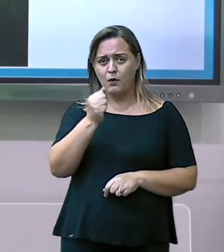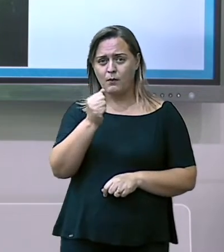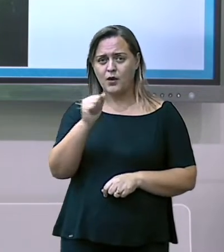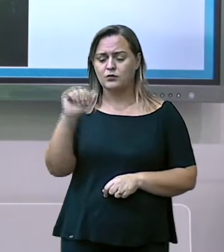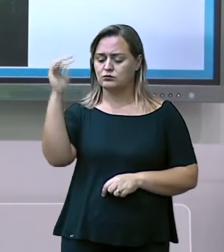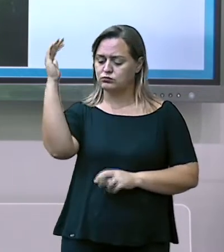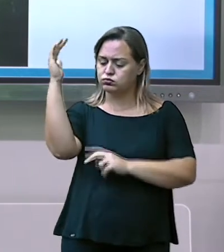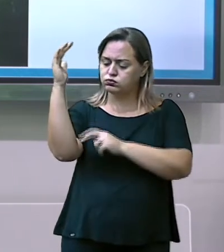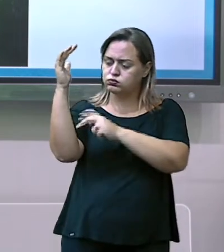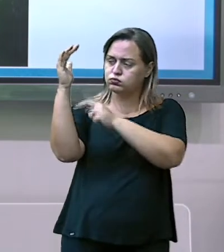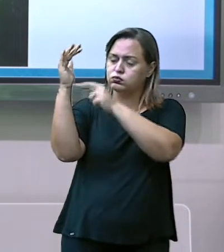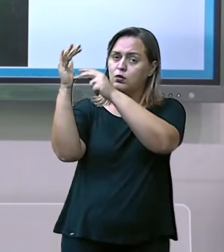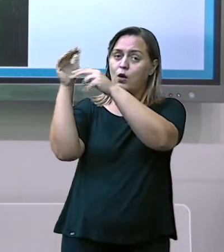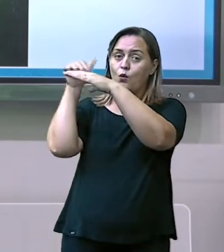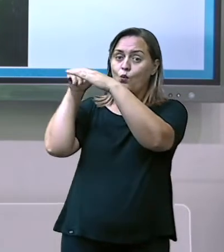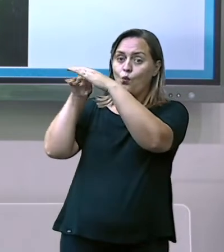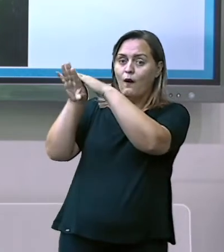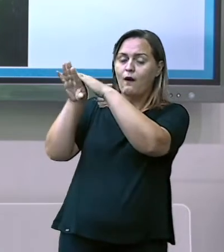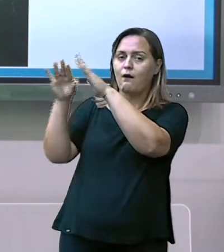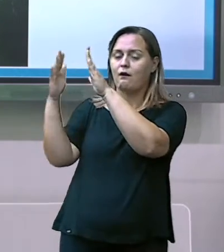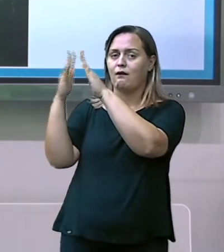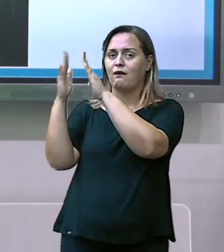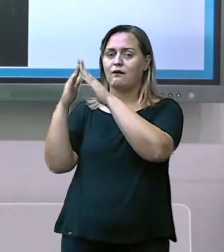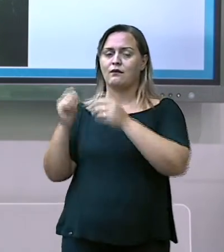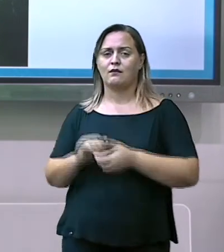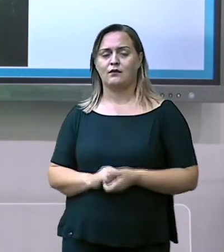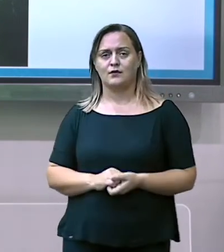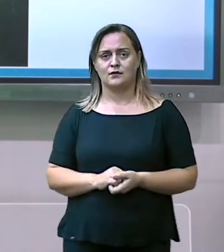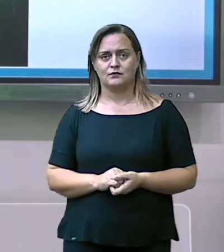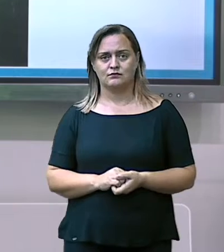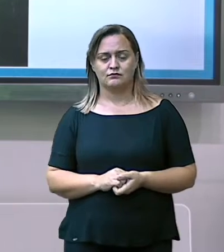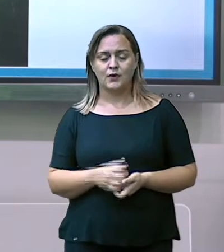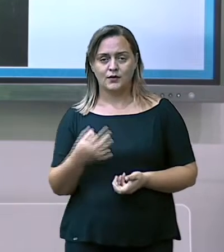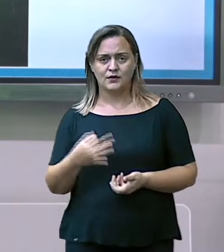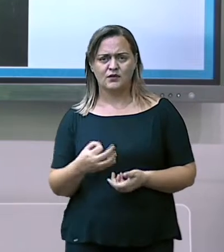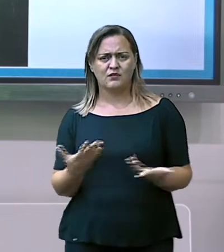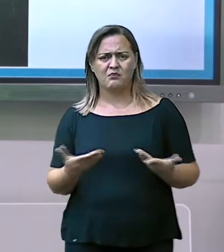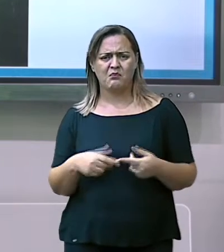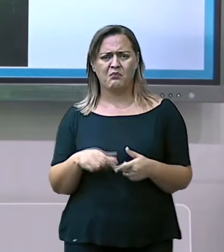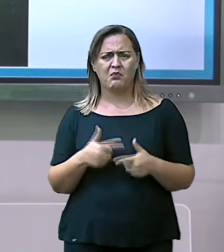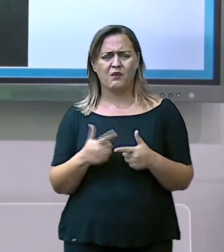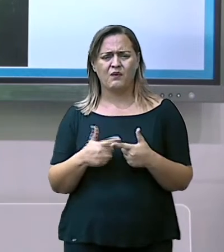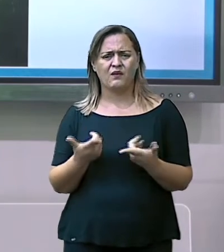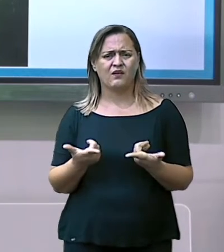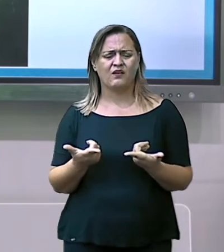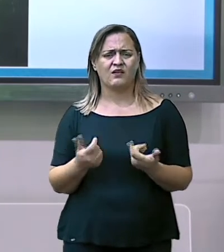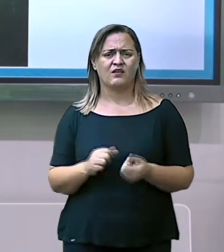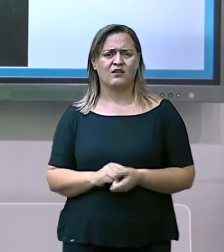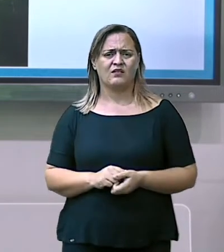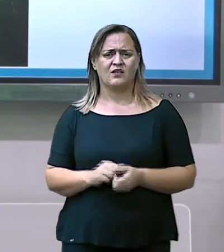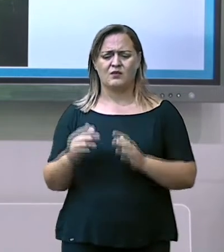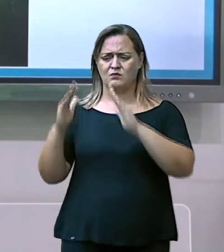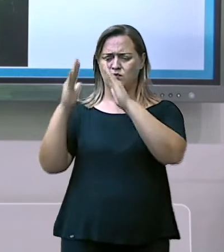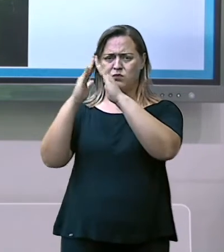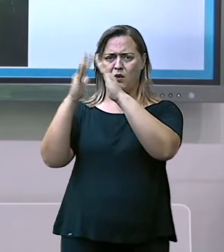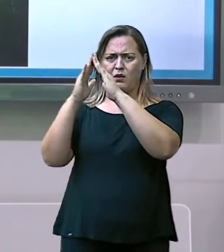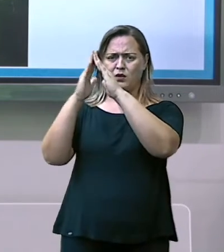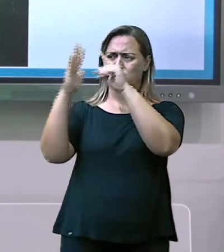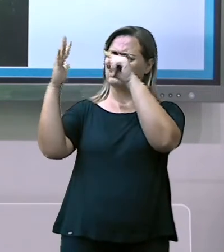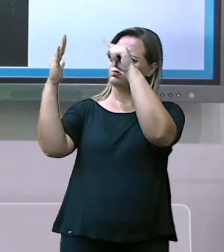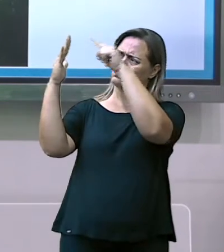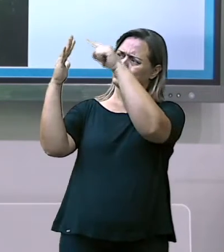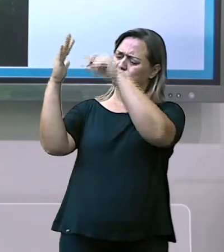Mas por que que a casa é tão alta? Porque, na época das chuvas, na época das